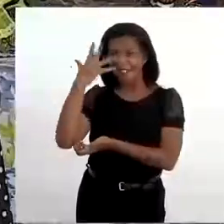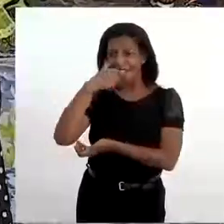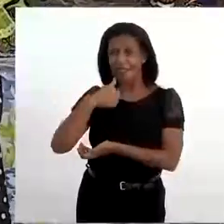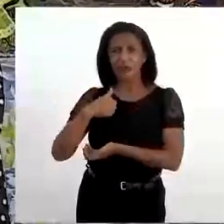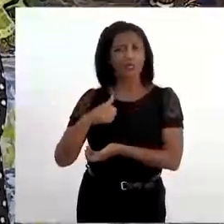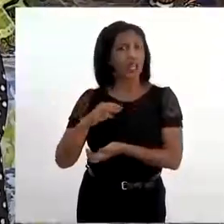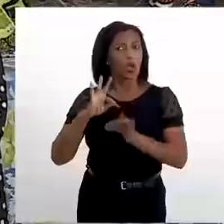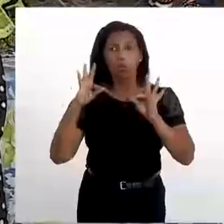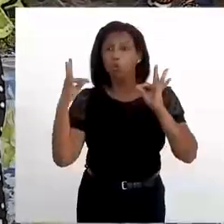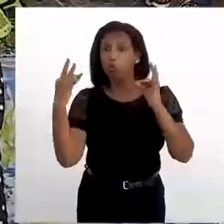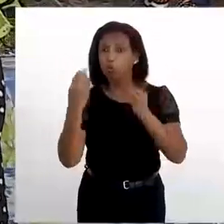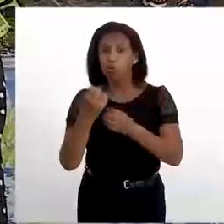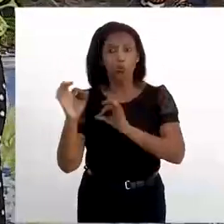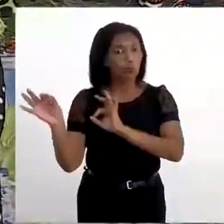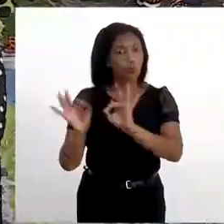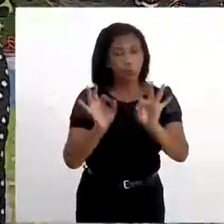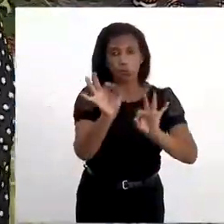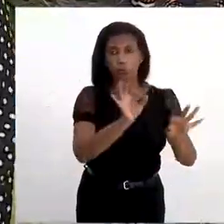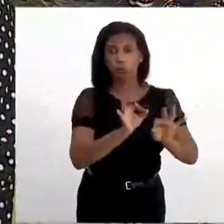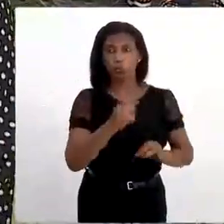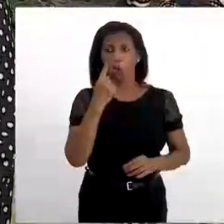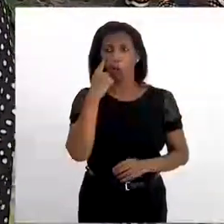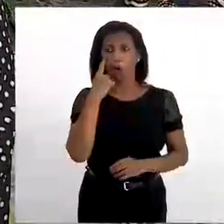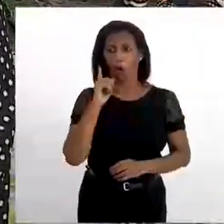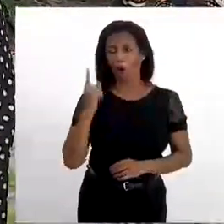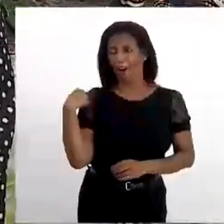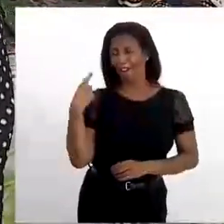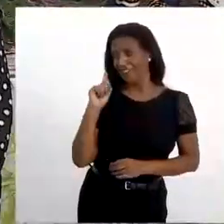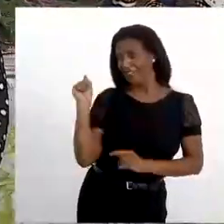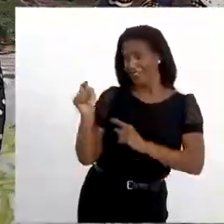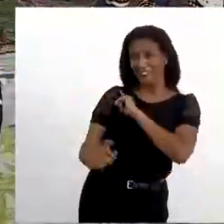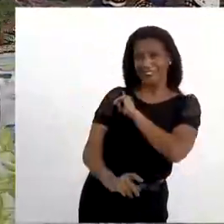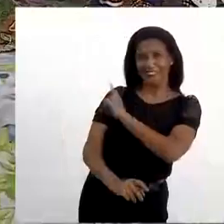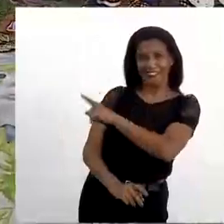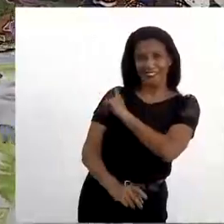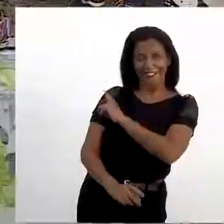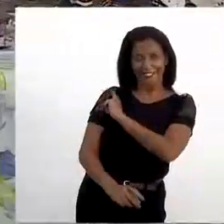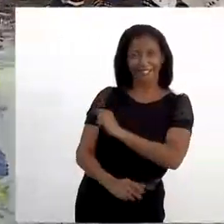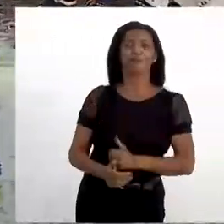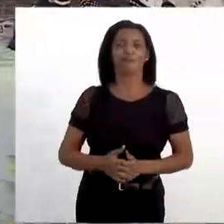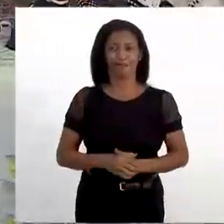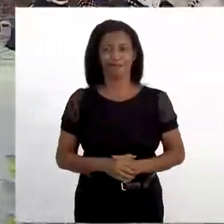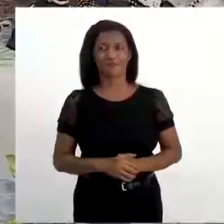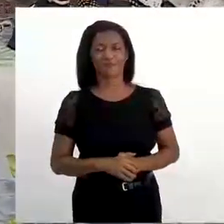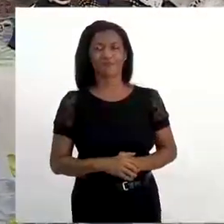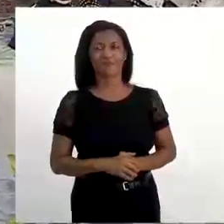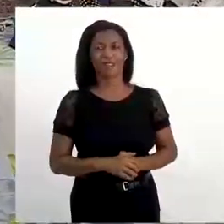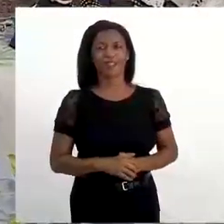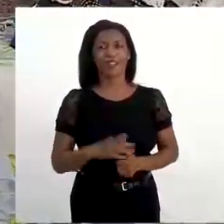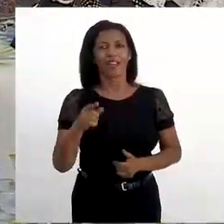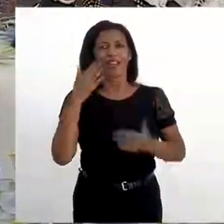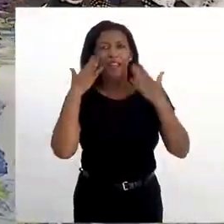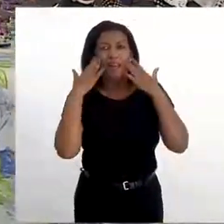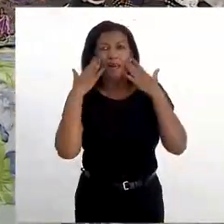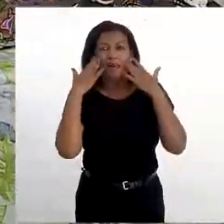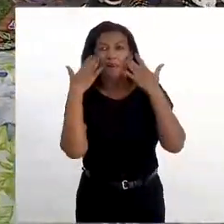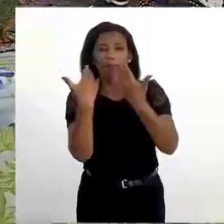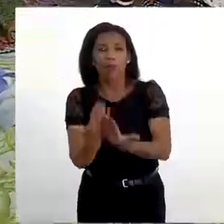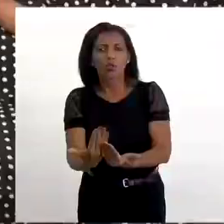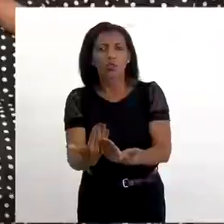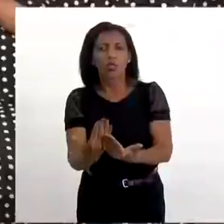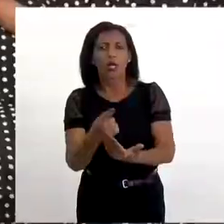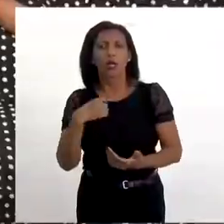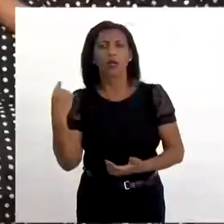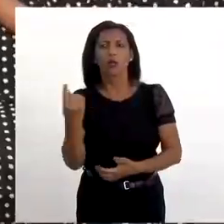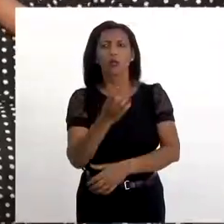lindas. As artesanato. É tudo. Não sei se dá pra notar. Olha eu saindo da frente aqui das minhas bonecas. Isso é uma forma de a mostrar a